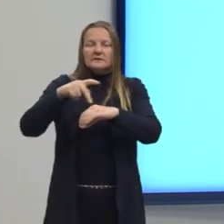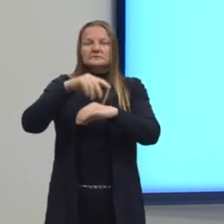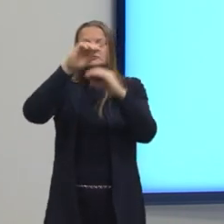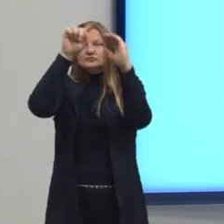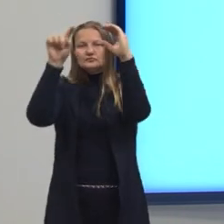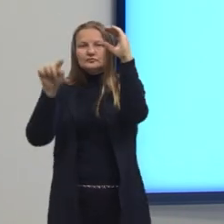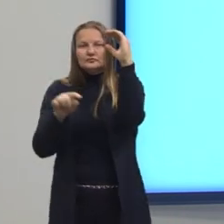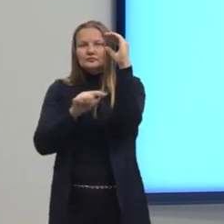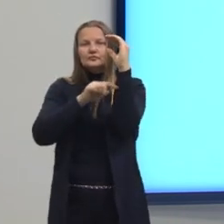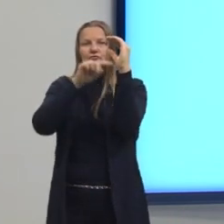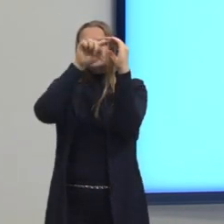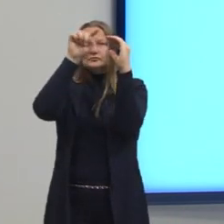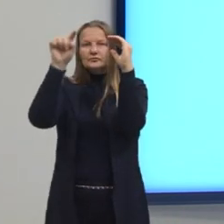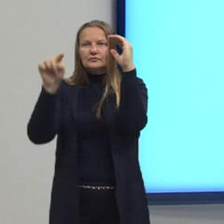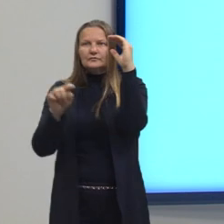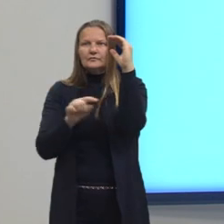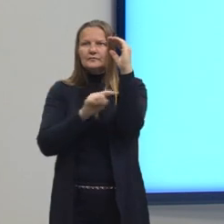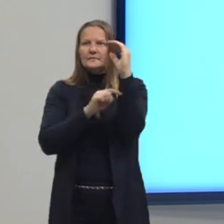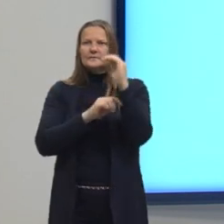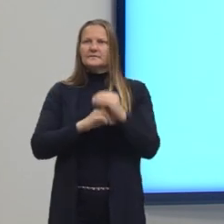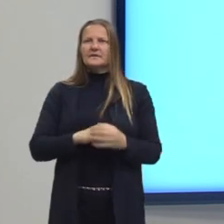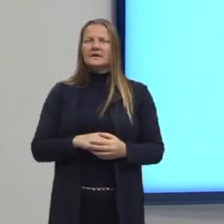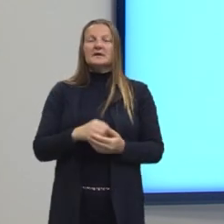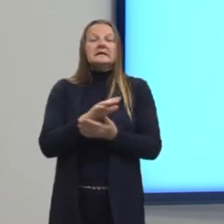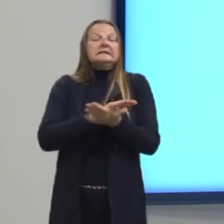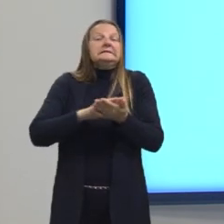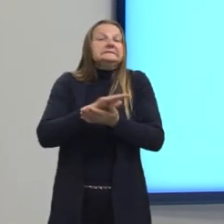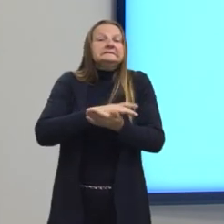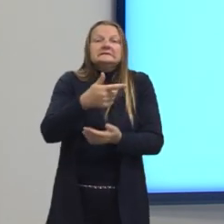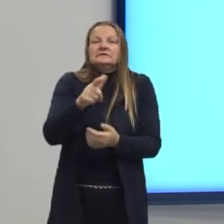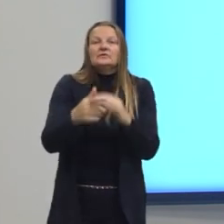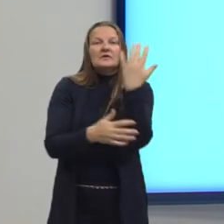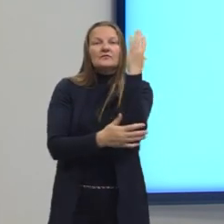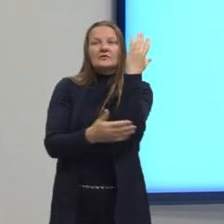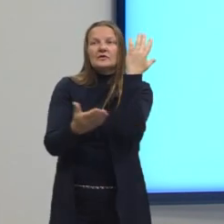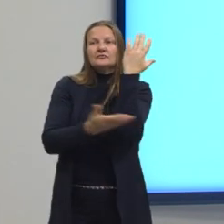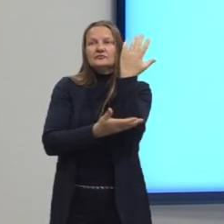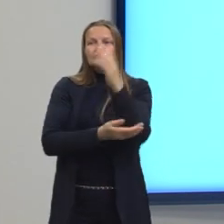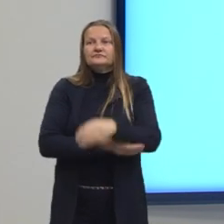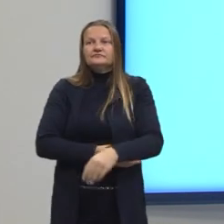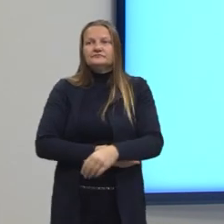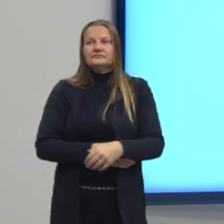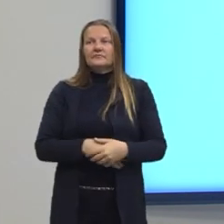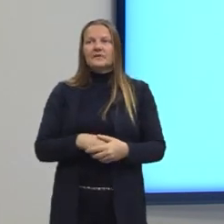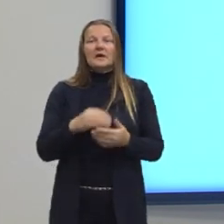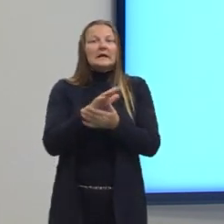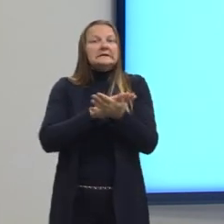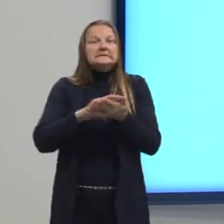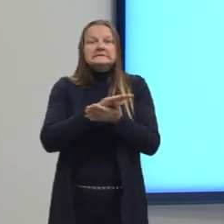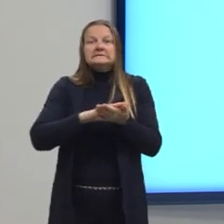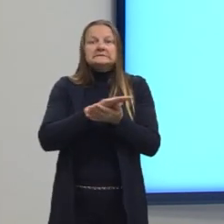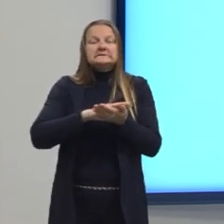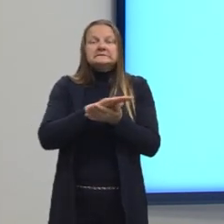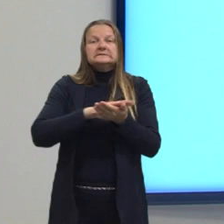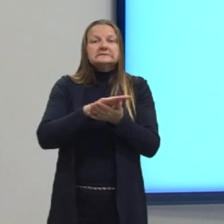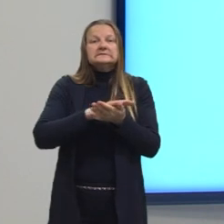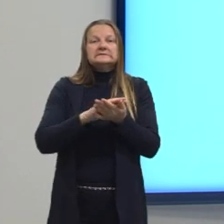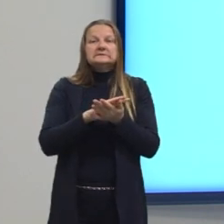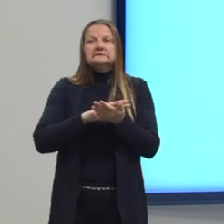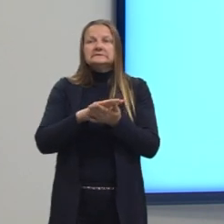sem a floresta? Ó, sem floresta, aqui um exemplo, né? Tiraram a floresta, a pecuária, por exemplo.